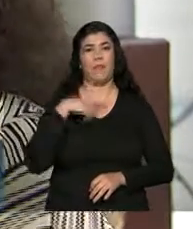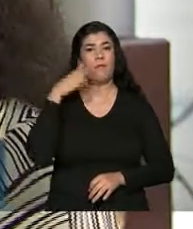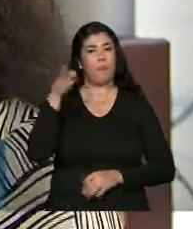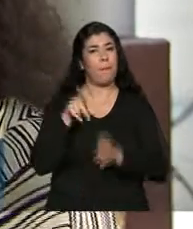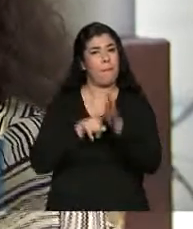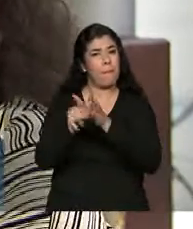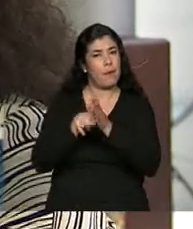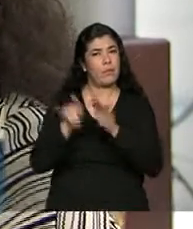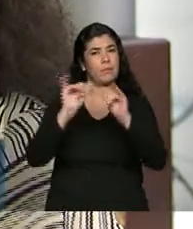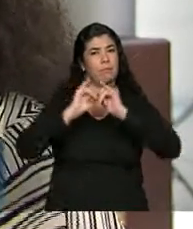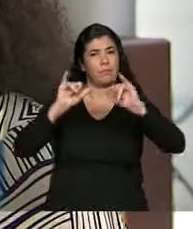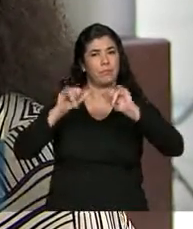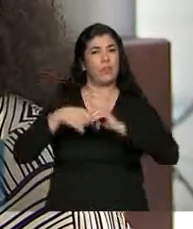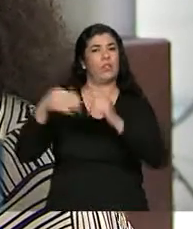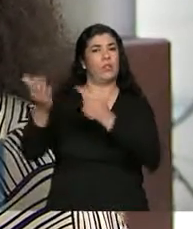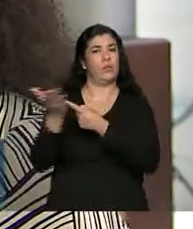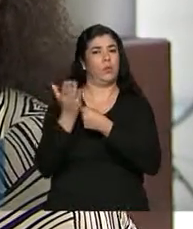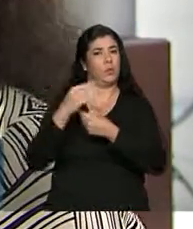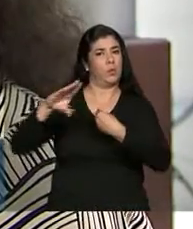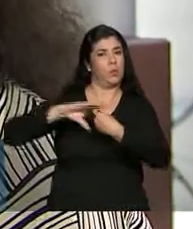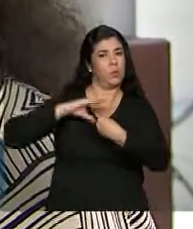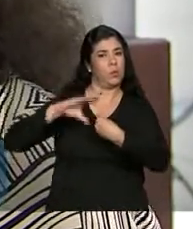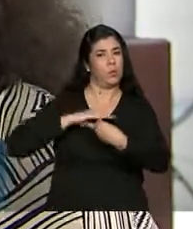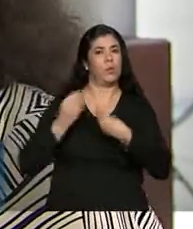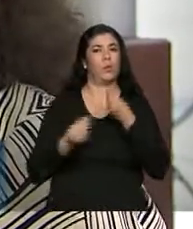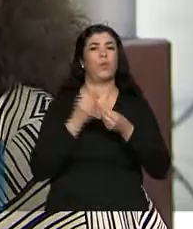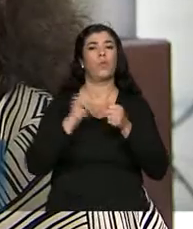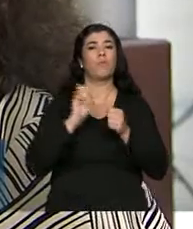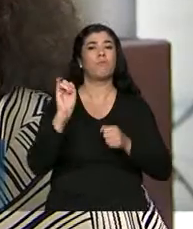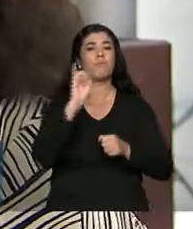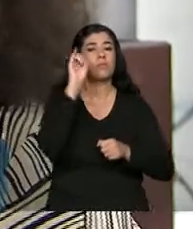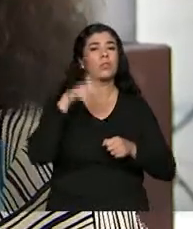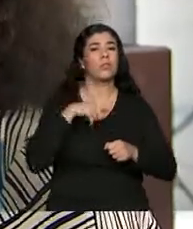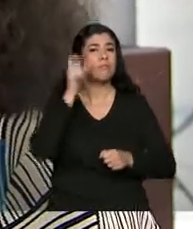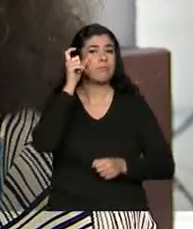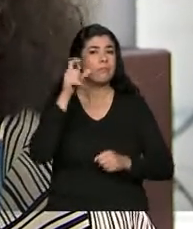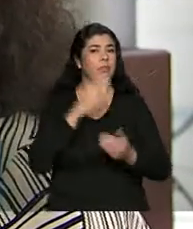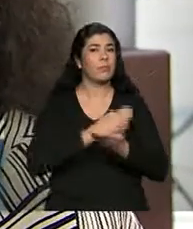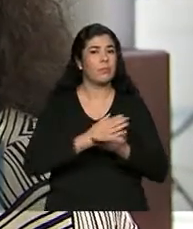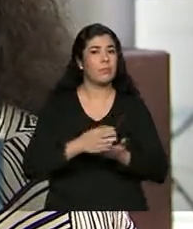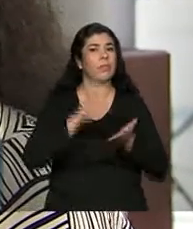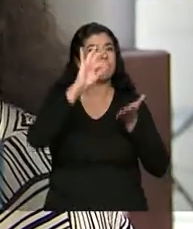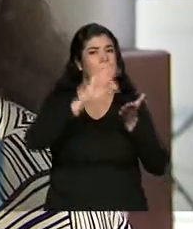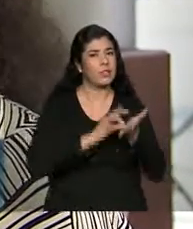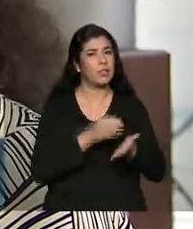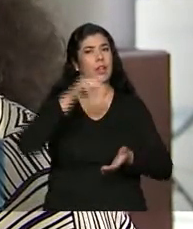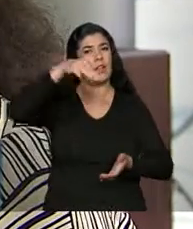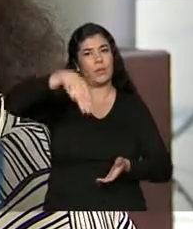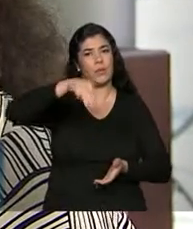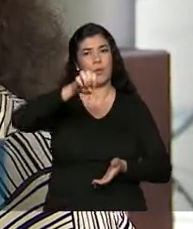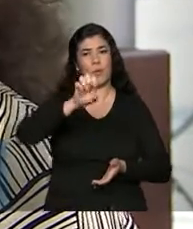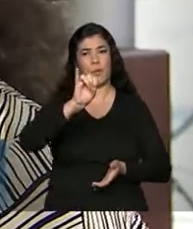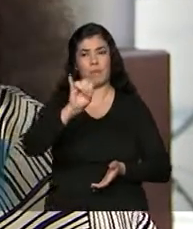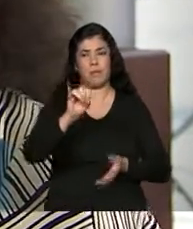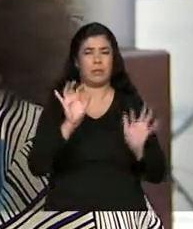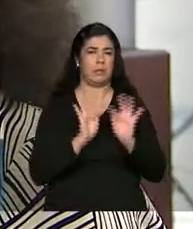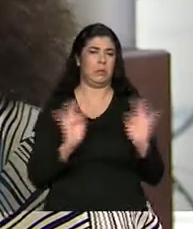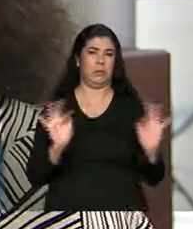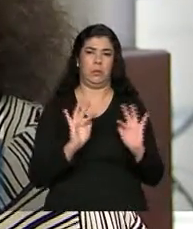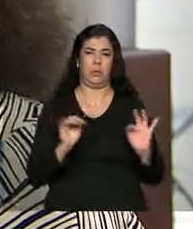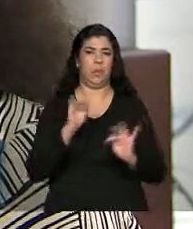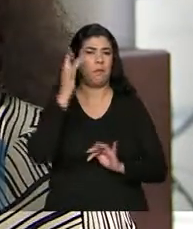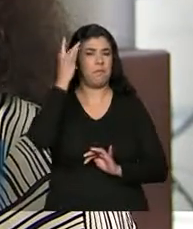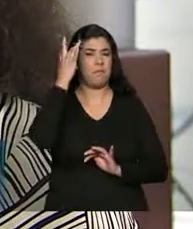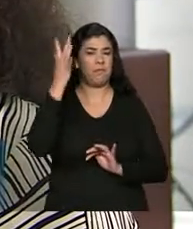SEBRAE, eles já me passaram todas as informações que seria mais interessante eu começar pelo MEI. Então, foi muito simples, o cadastro é muito